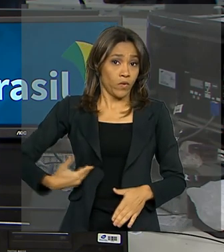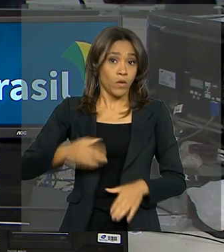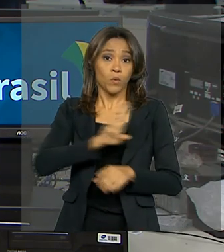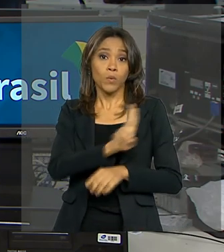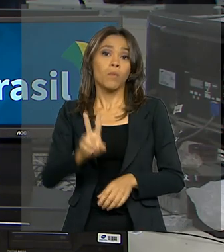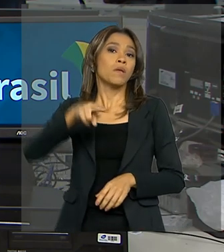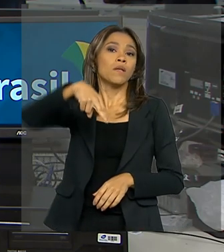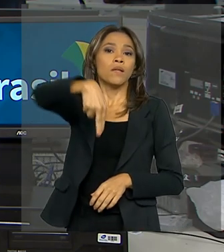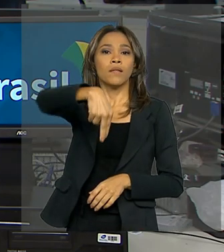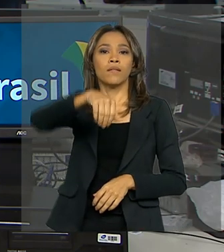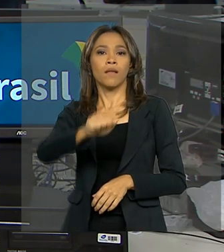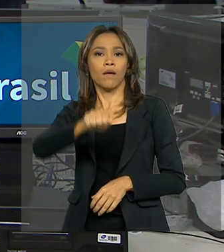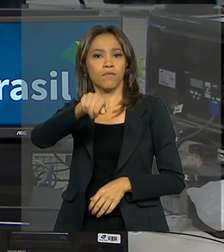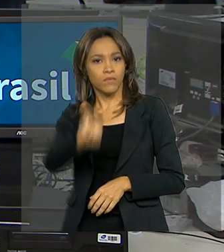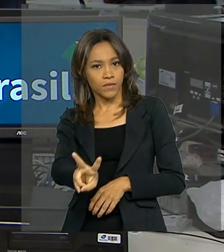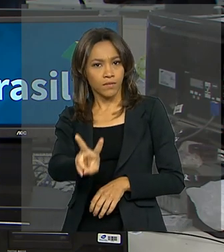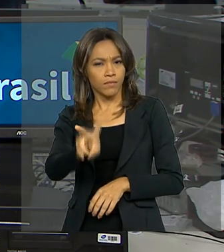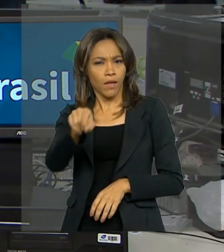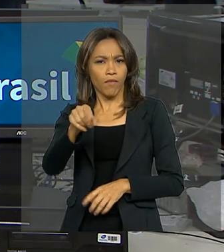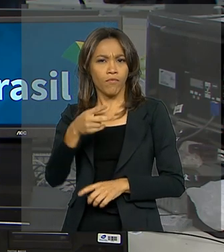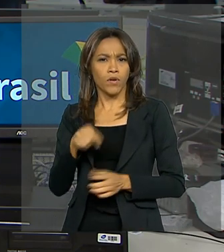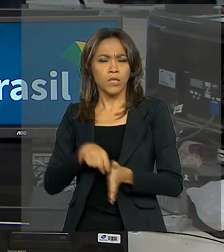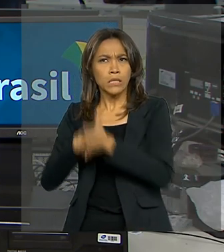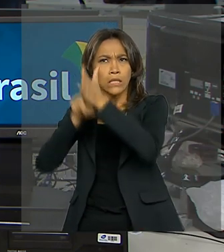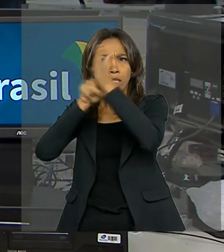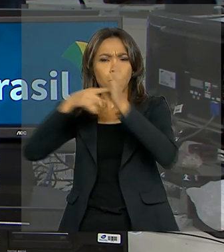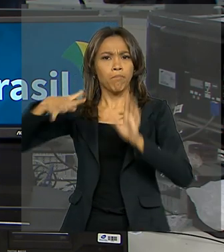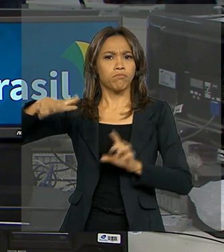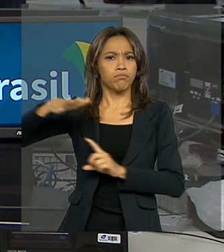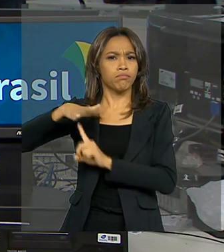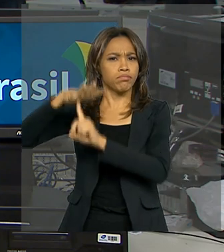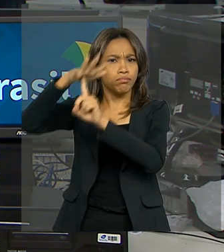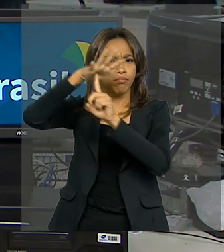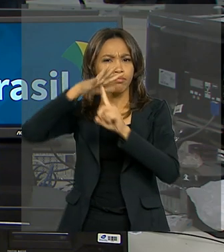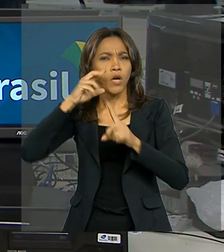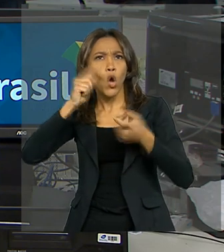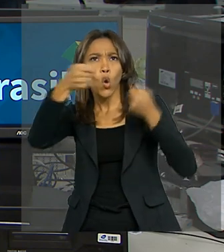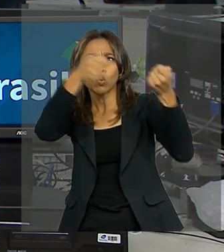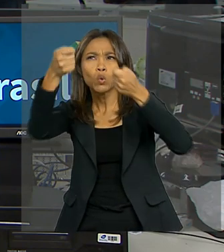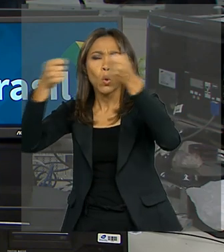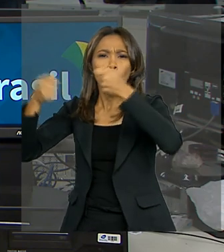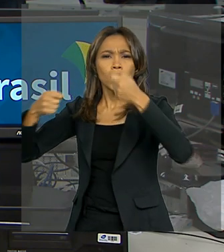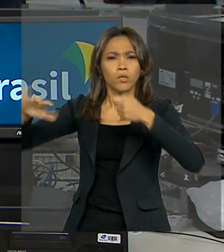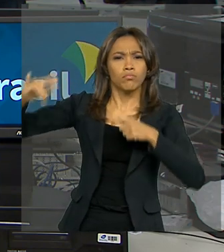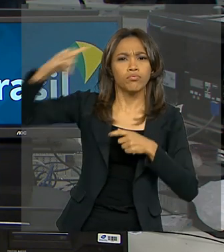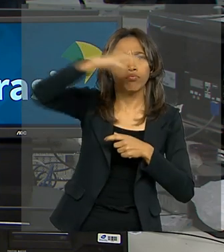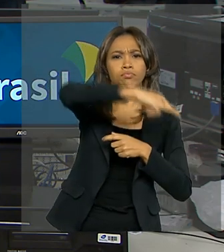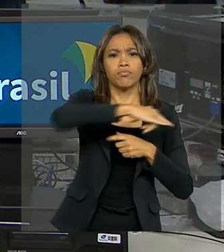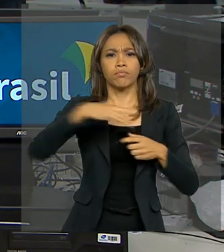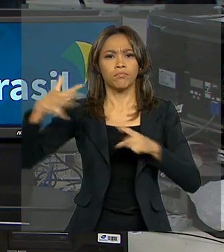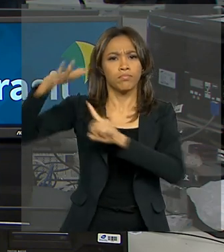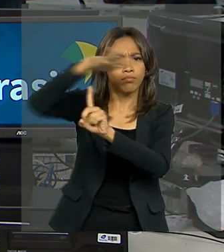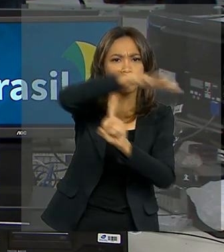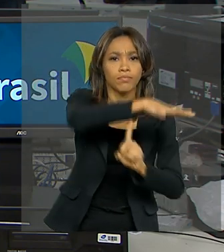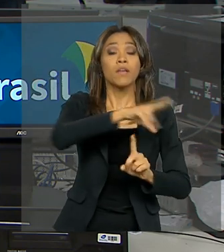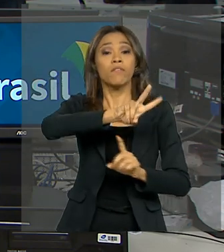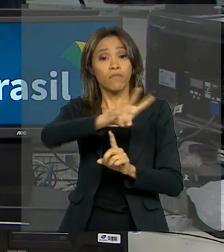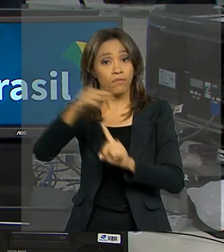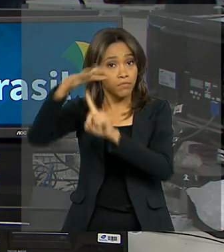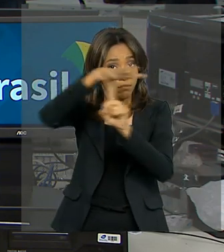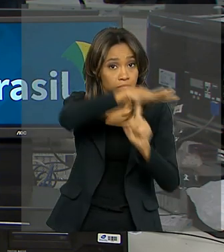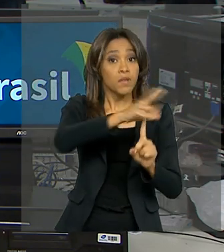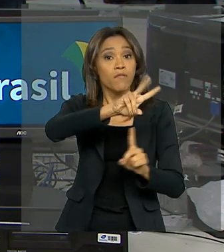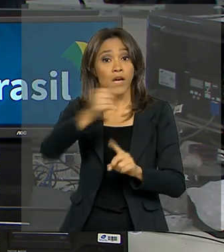Serviços de Navegação Aérea. A nova empresa será responsável pelo controle do espaço aéreo e deve substituir a